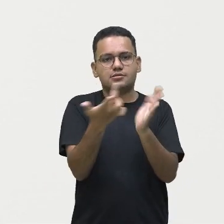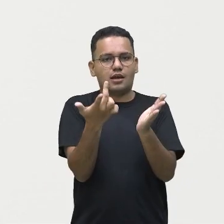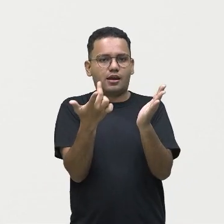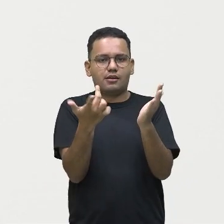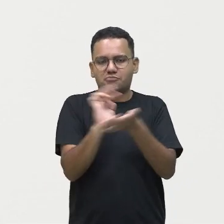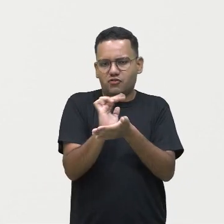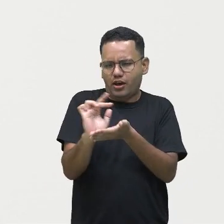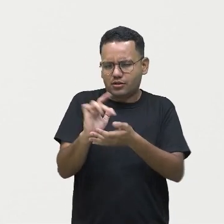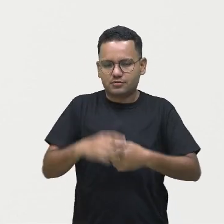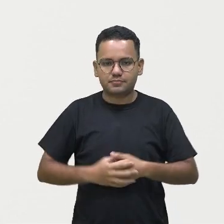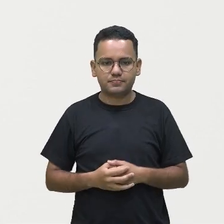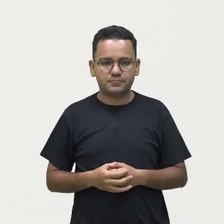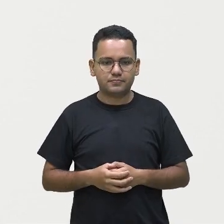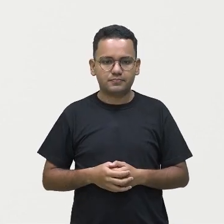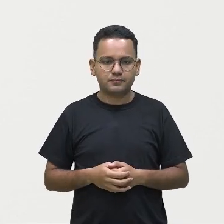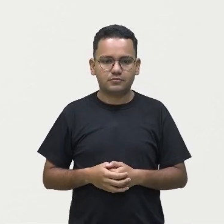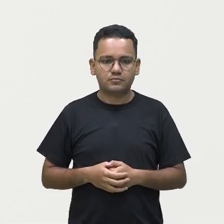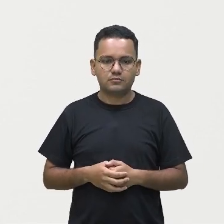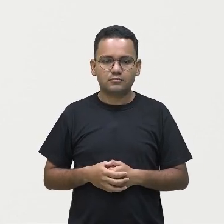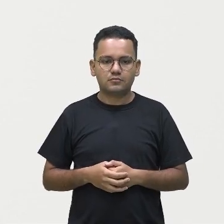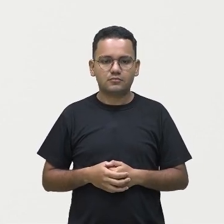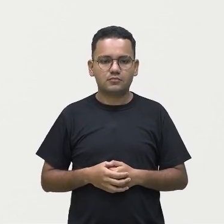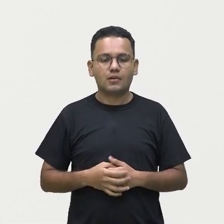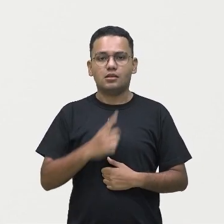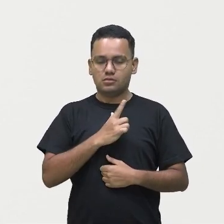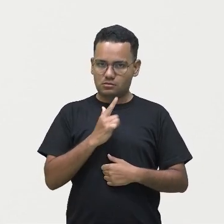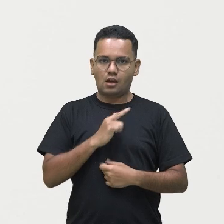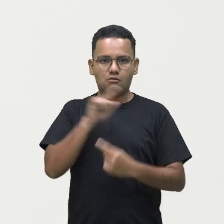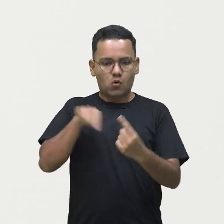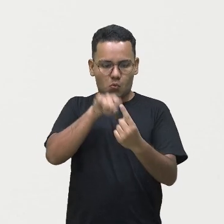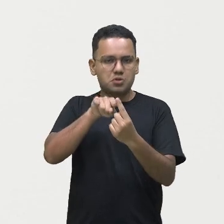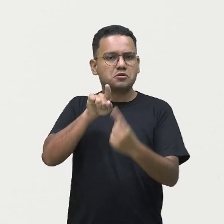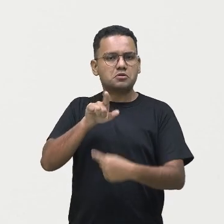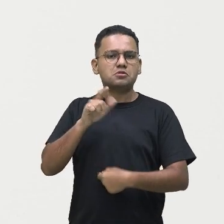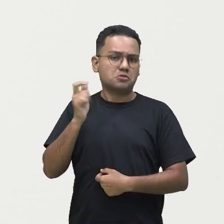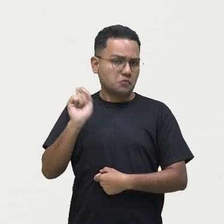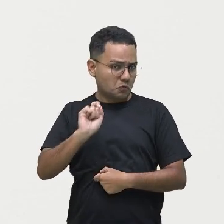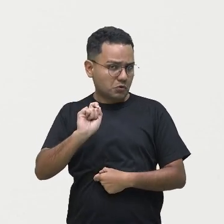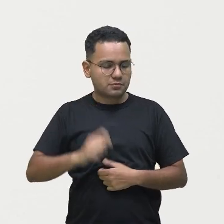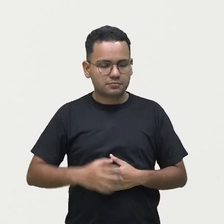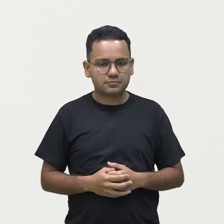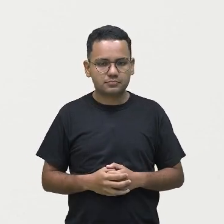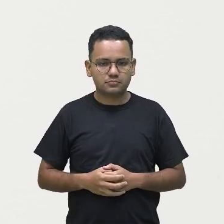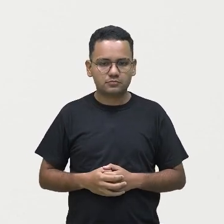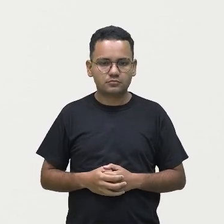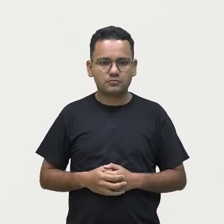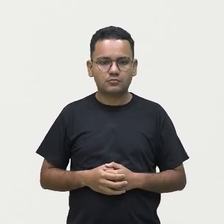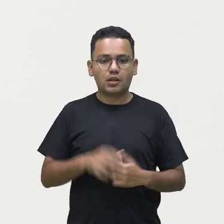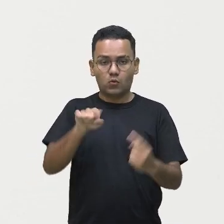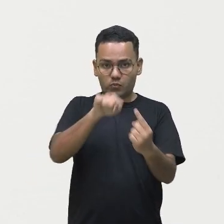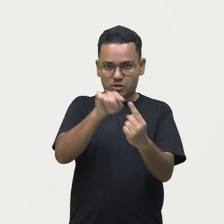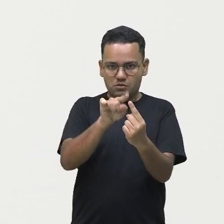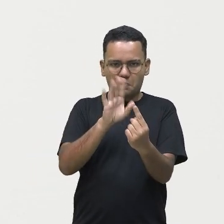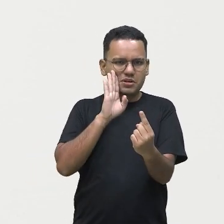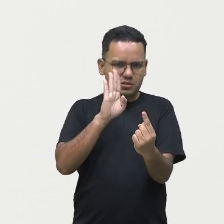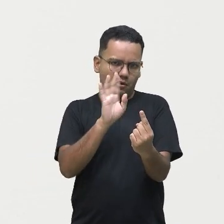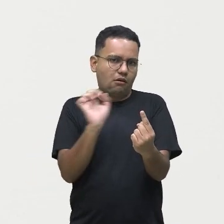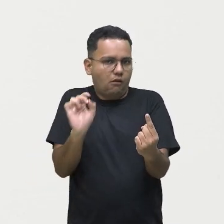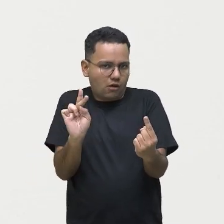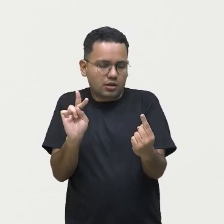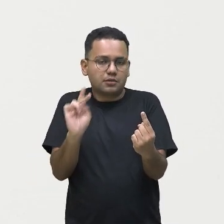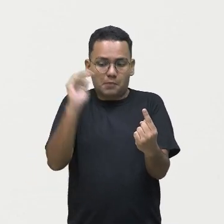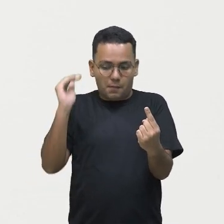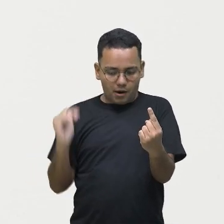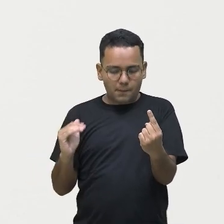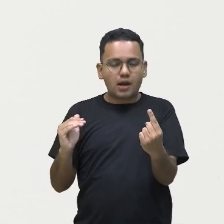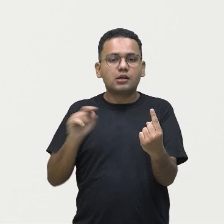mas ele tem uma função secundária, não é a principal, mas é secundária, deixar o